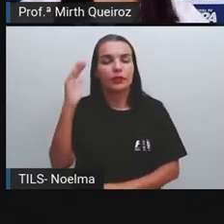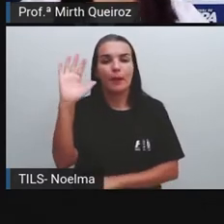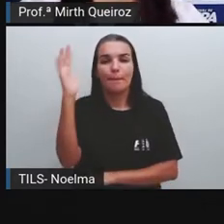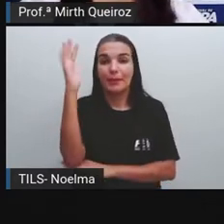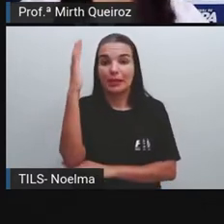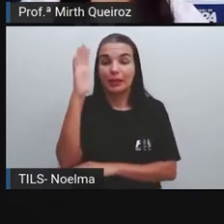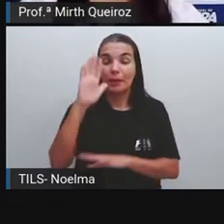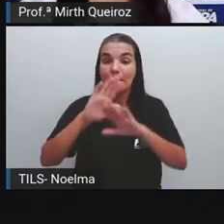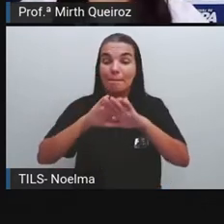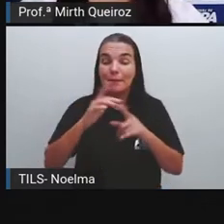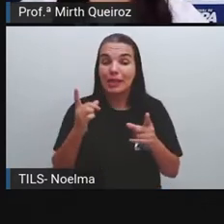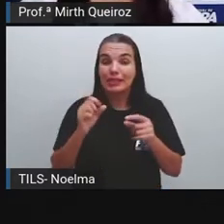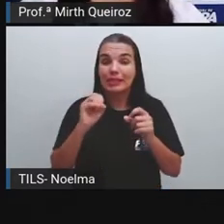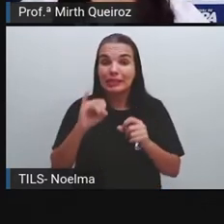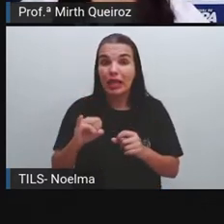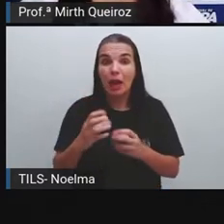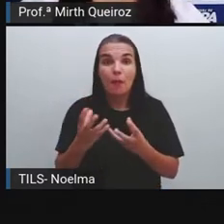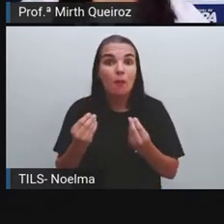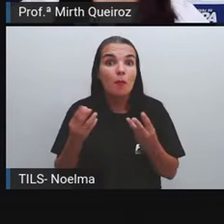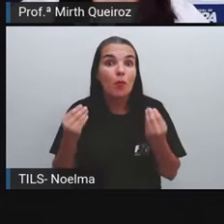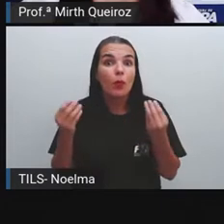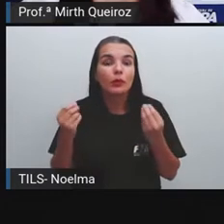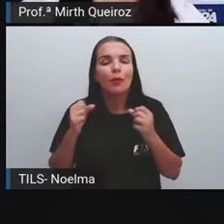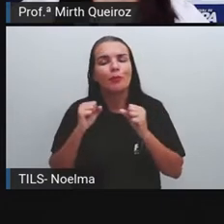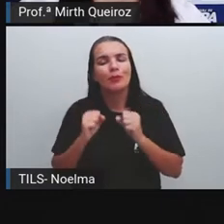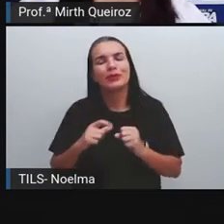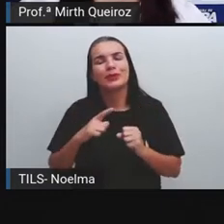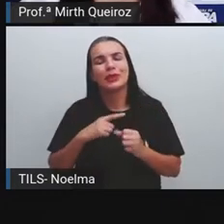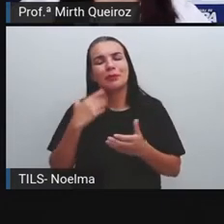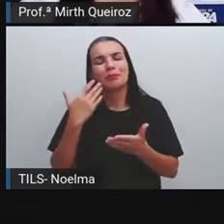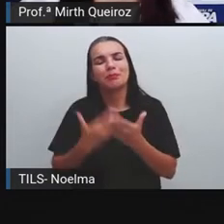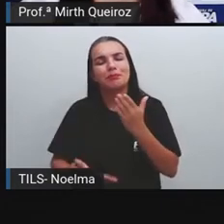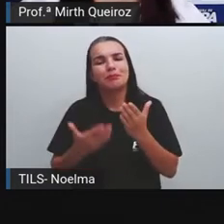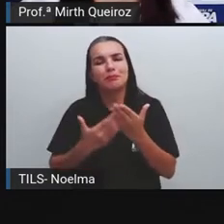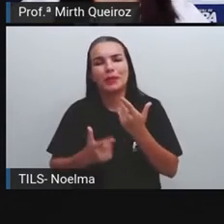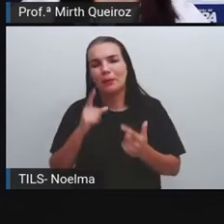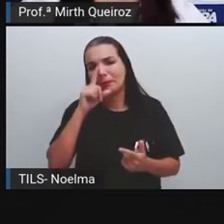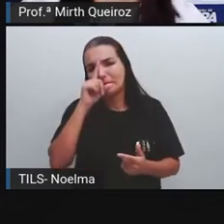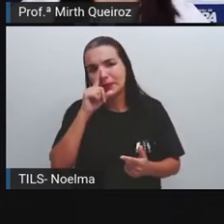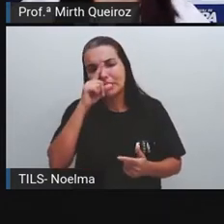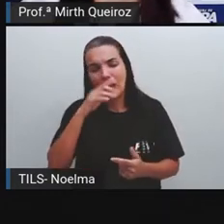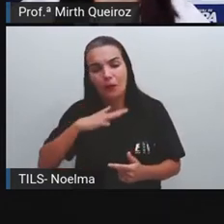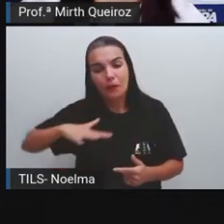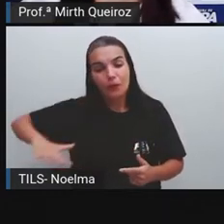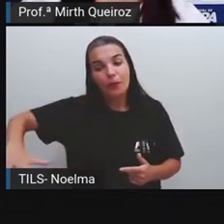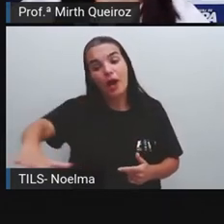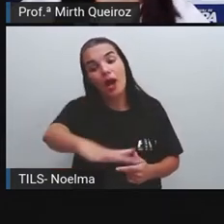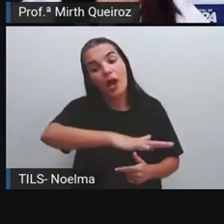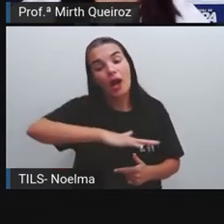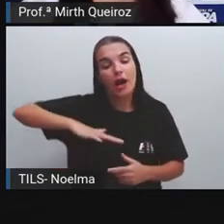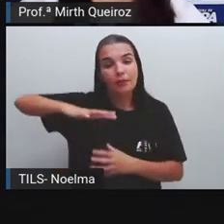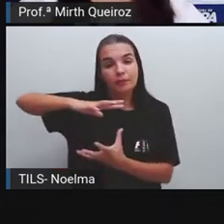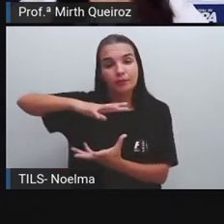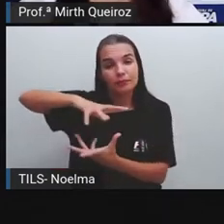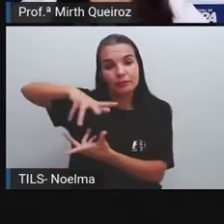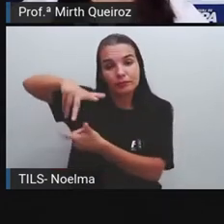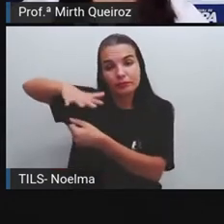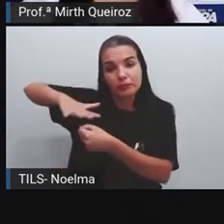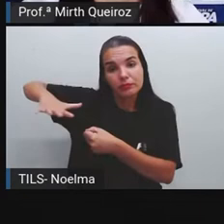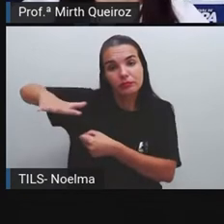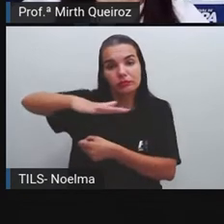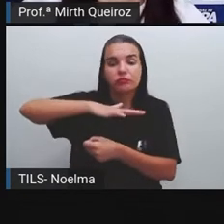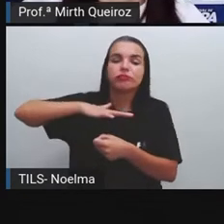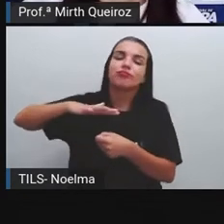pode causar grandes danos ao meio ambiente, né? E, durante a queima desse tipo de combustível, no caso